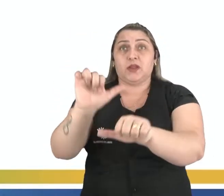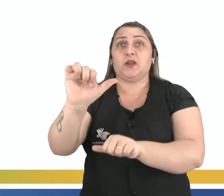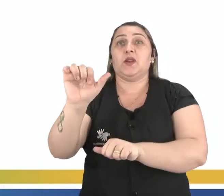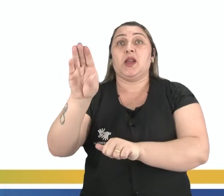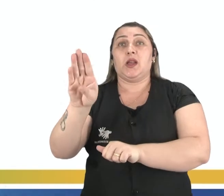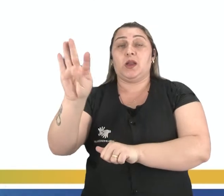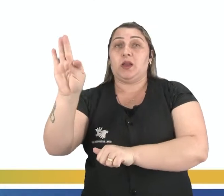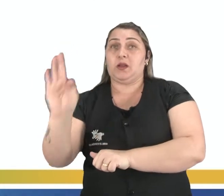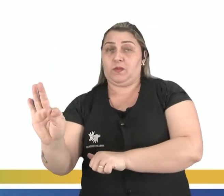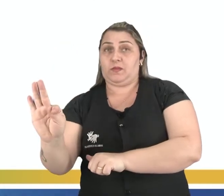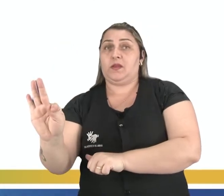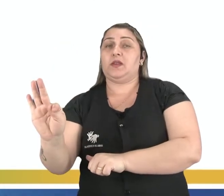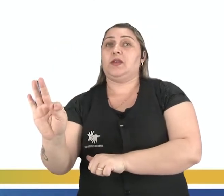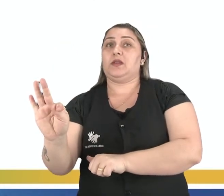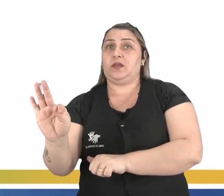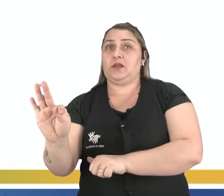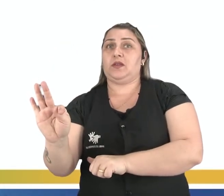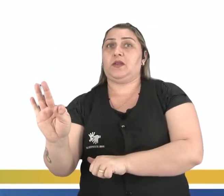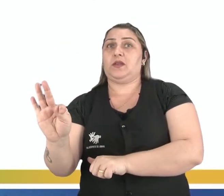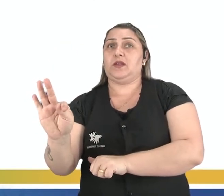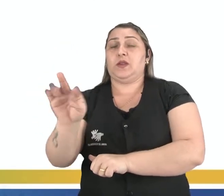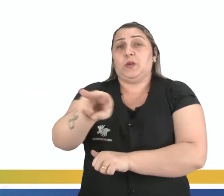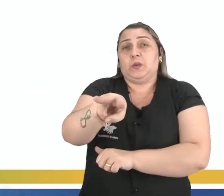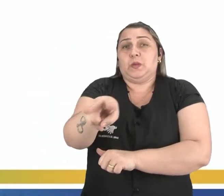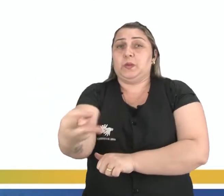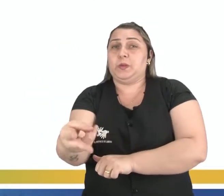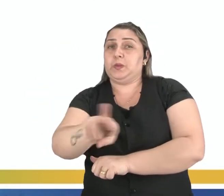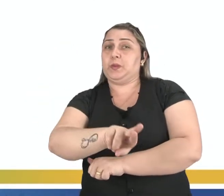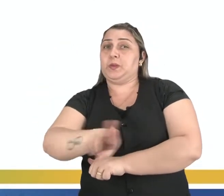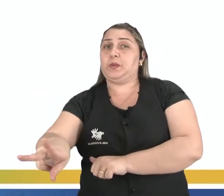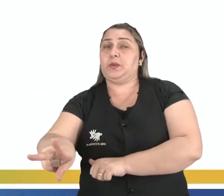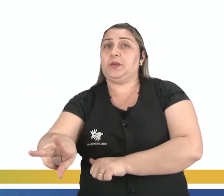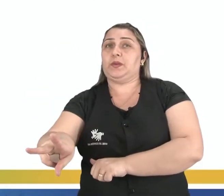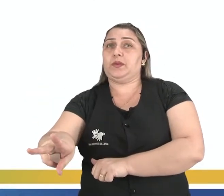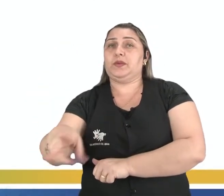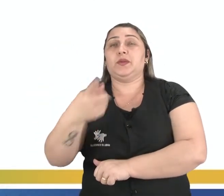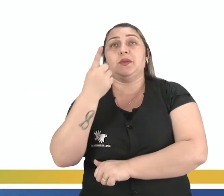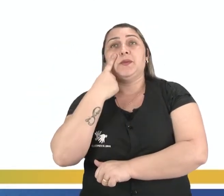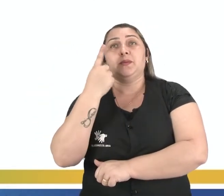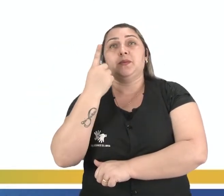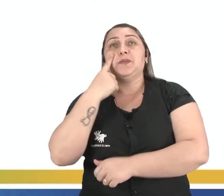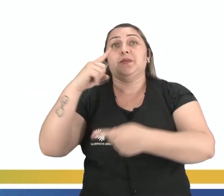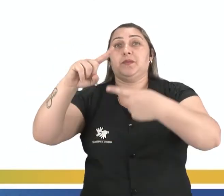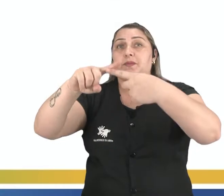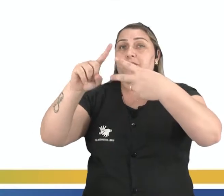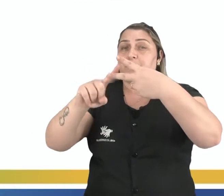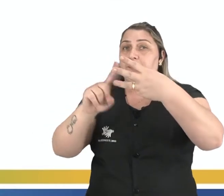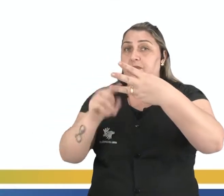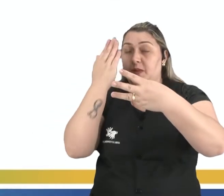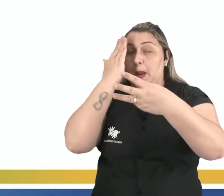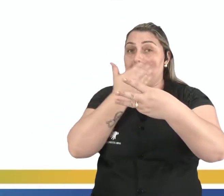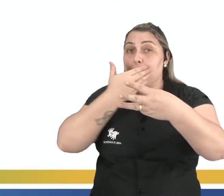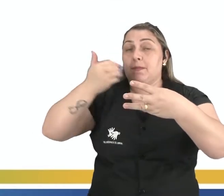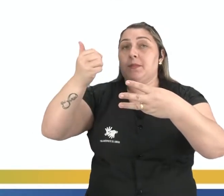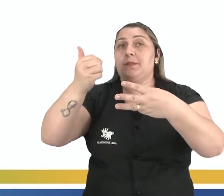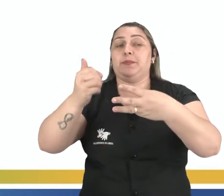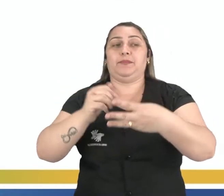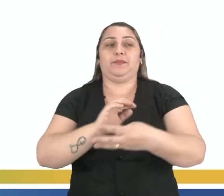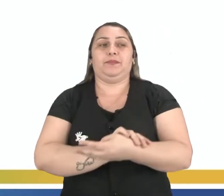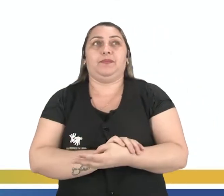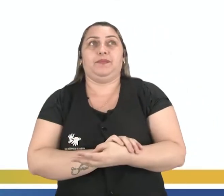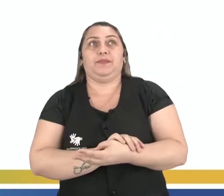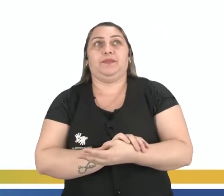E o but vai dar ideia de contraste. Vamos ver um por um, que é para você entender melhor do que eu estou falando.